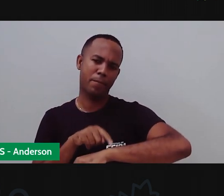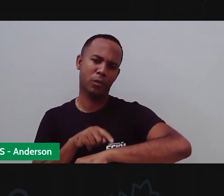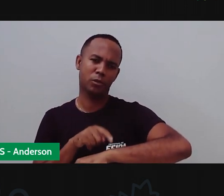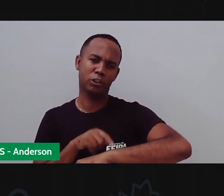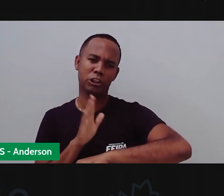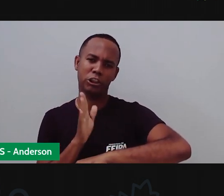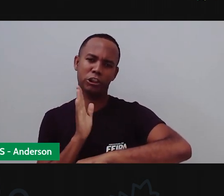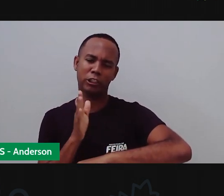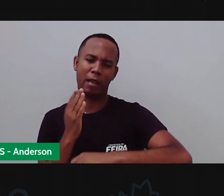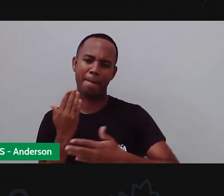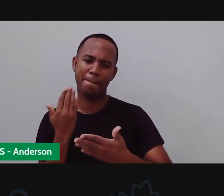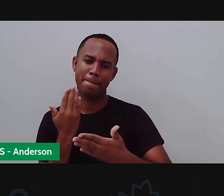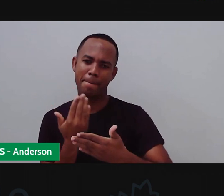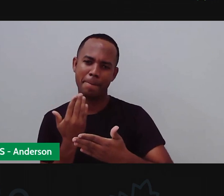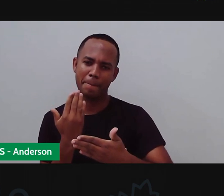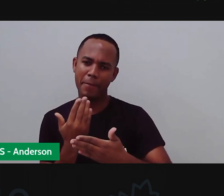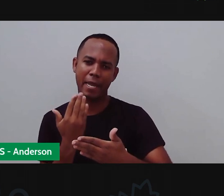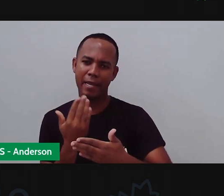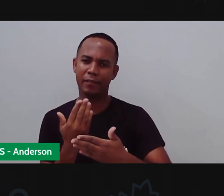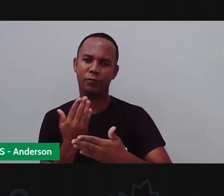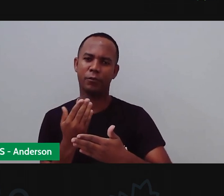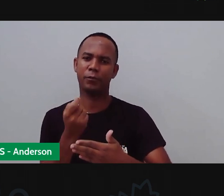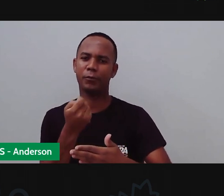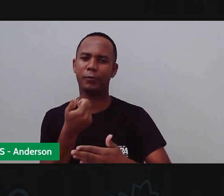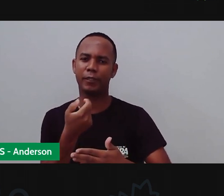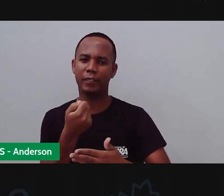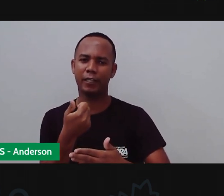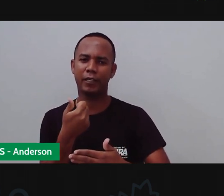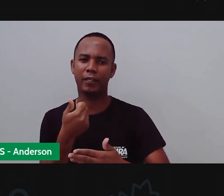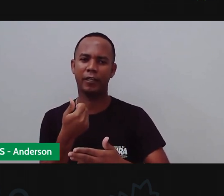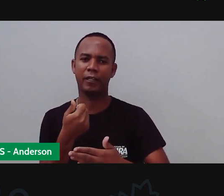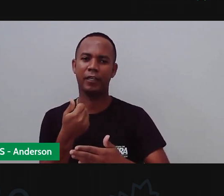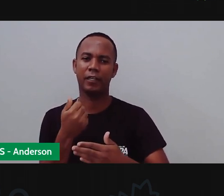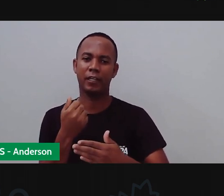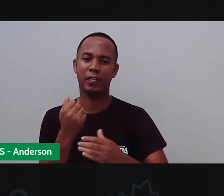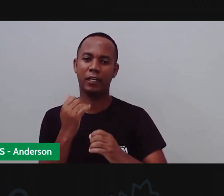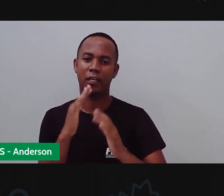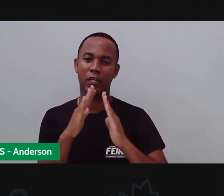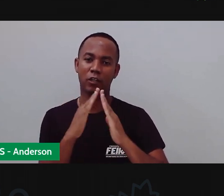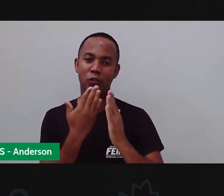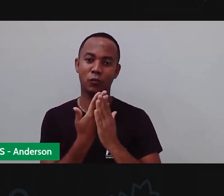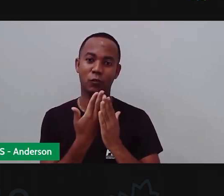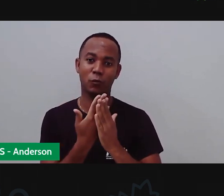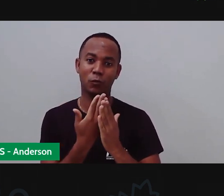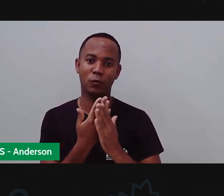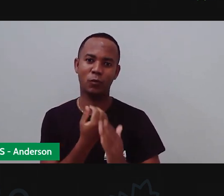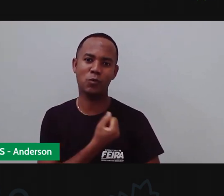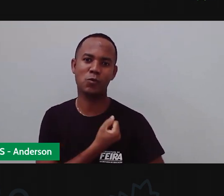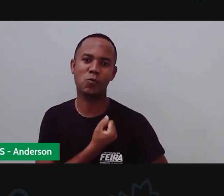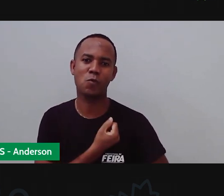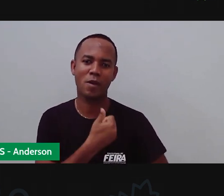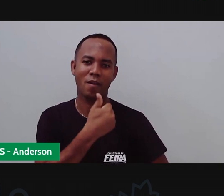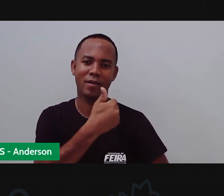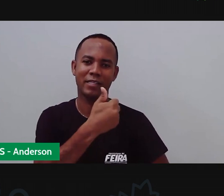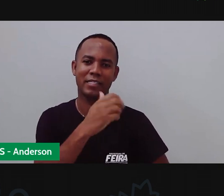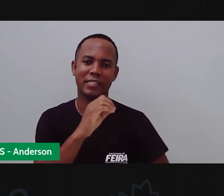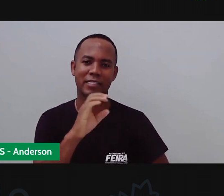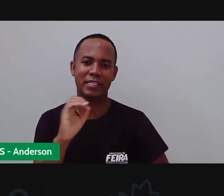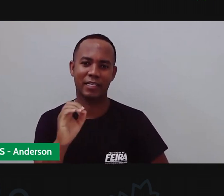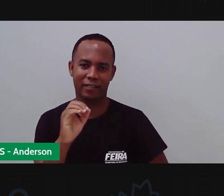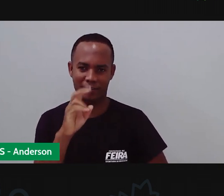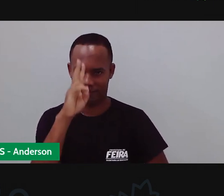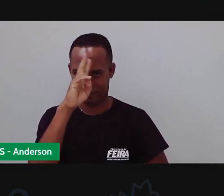chegando perto, Anderson, na nossa aula de número 100. Lembra que a gente falou quando a gente fez na nossa aula de número 100? Vamos